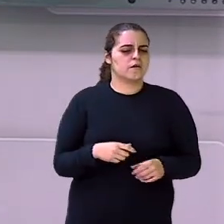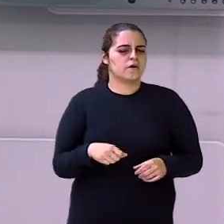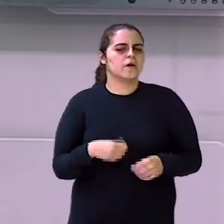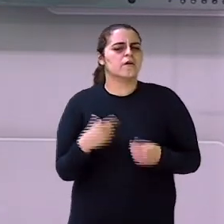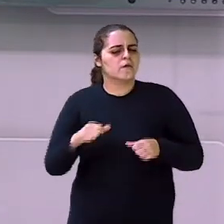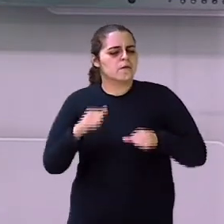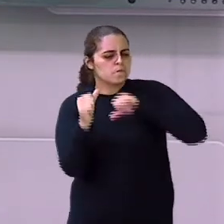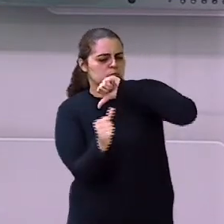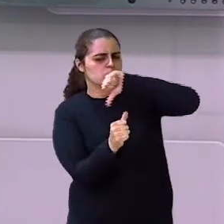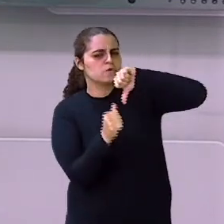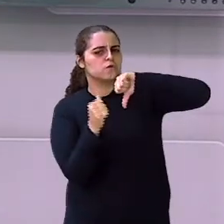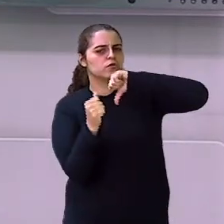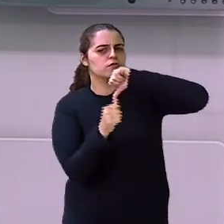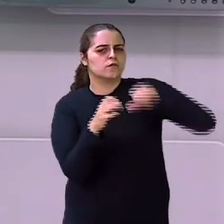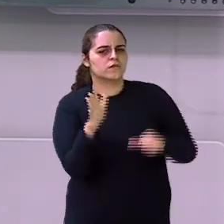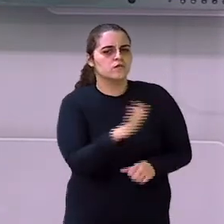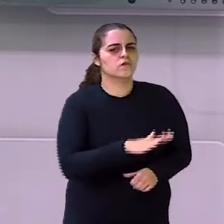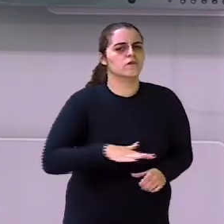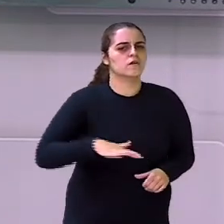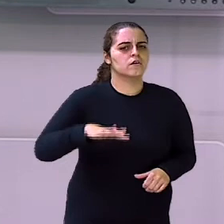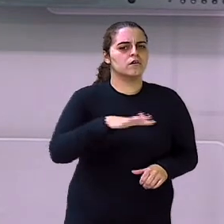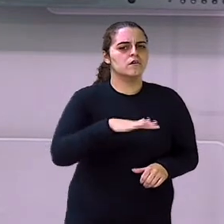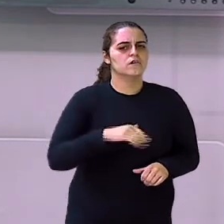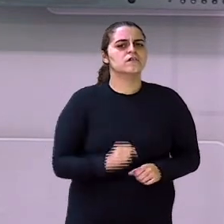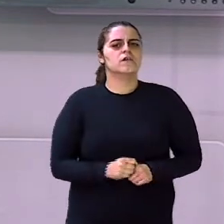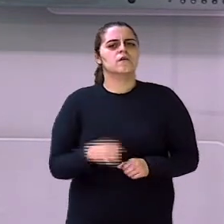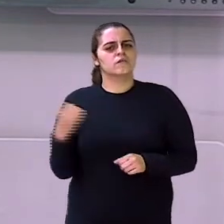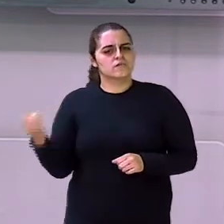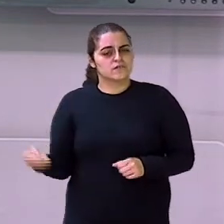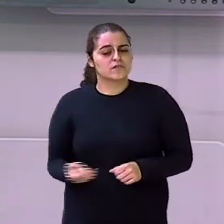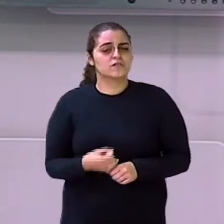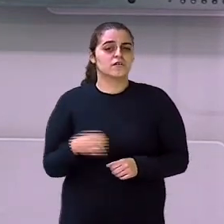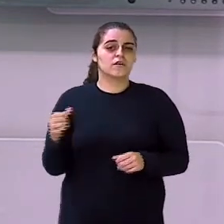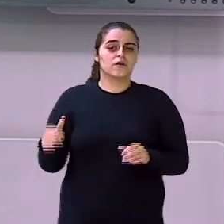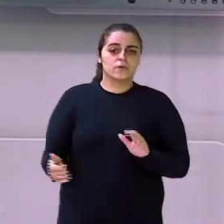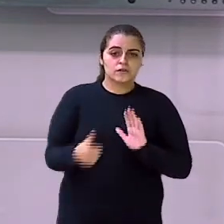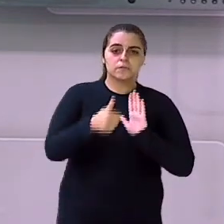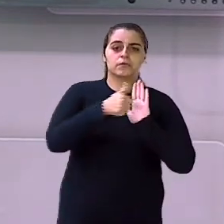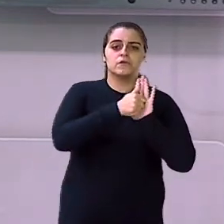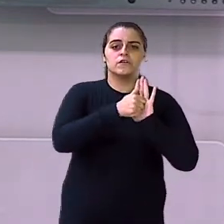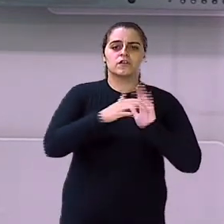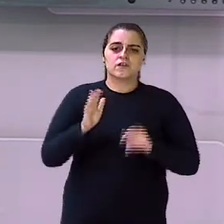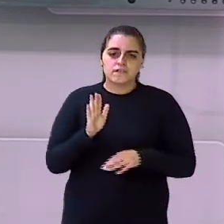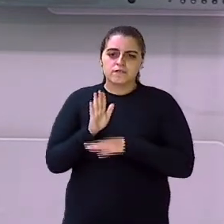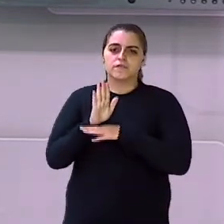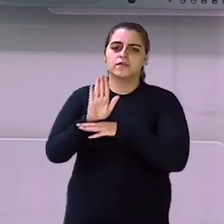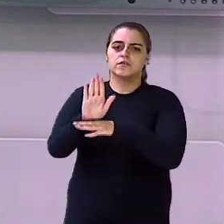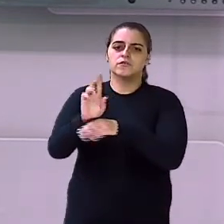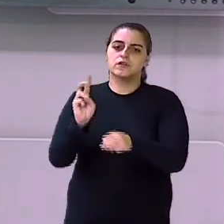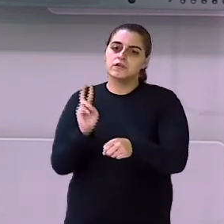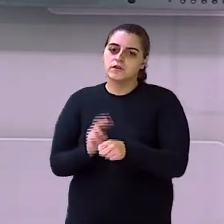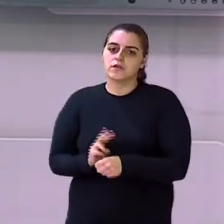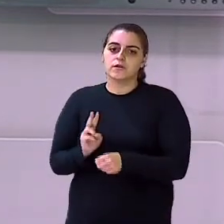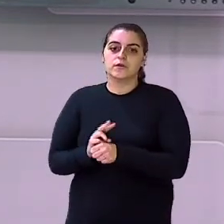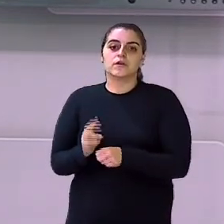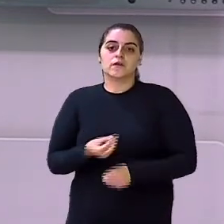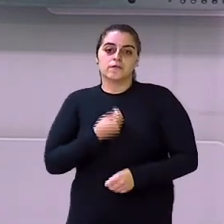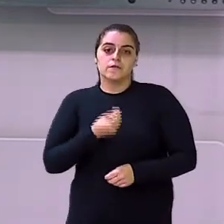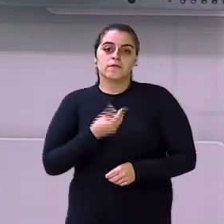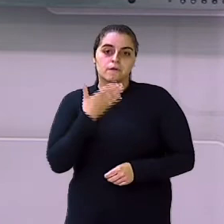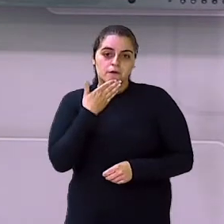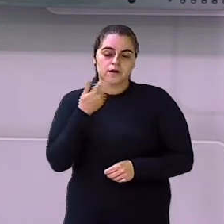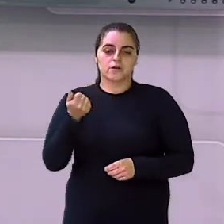modificações daquela área Que são sim Também atitudes positivas Que vai ajudar a gente A viver